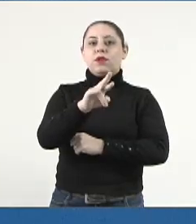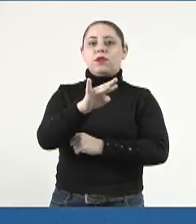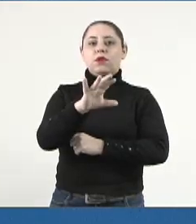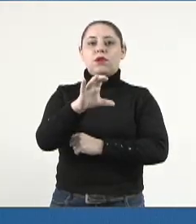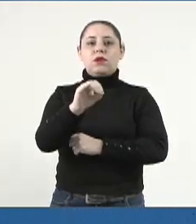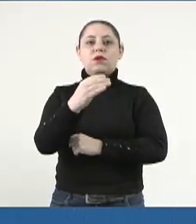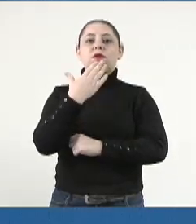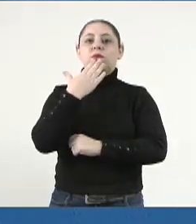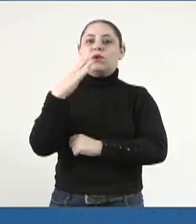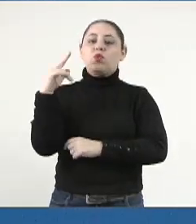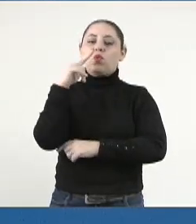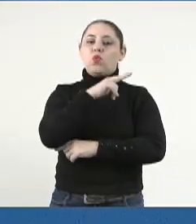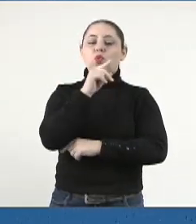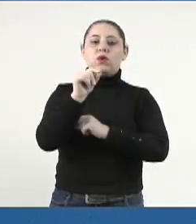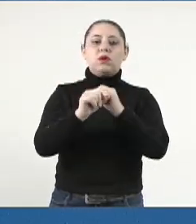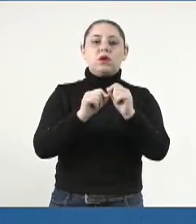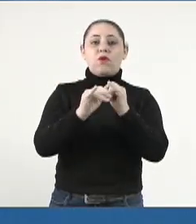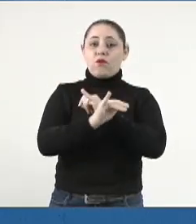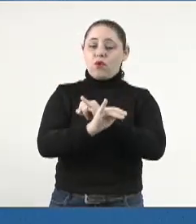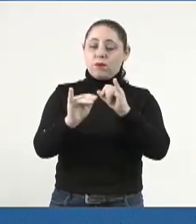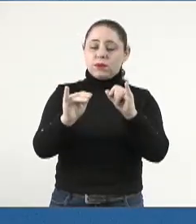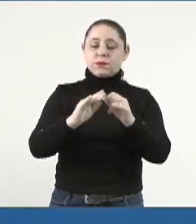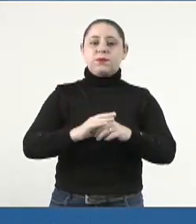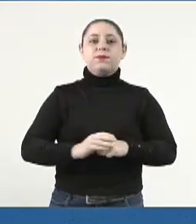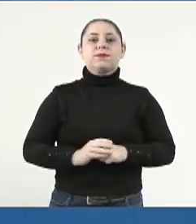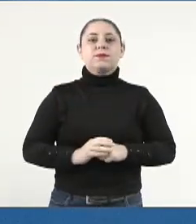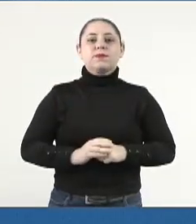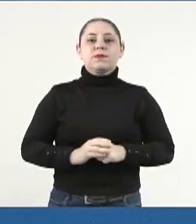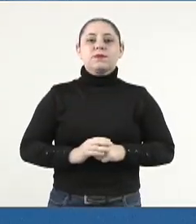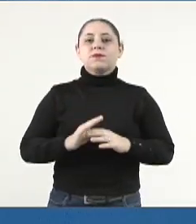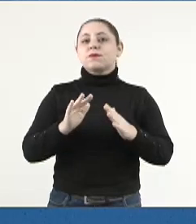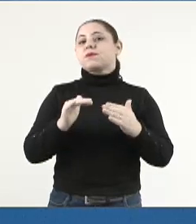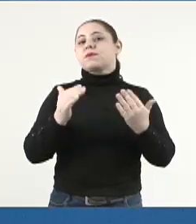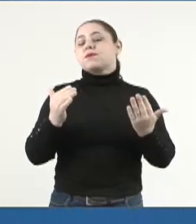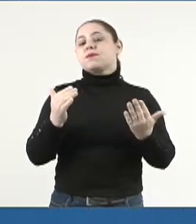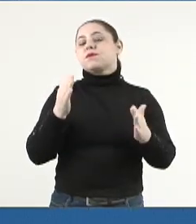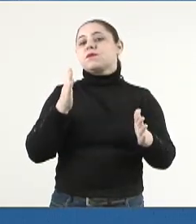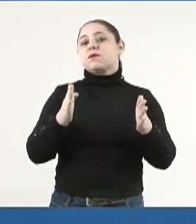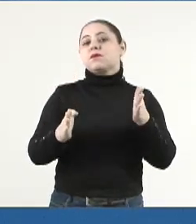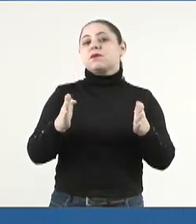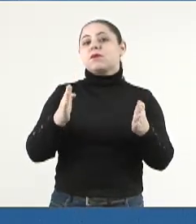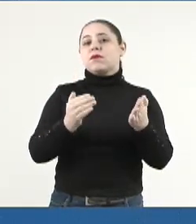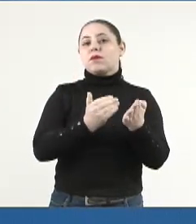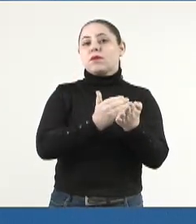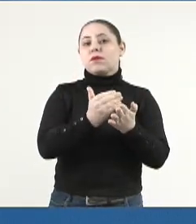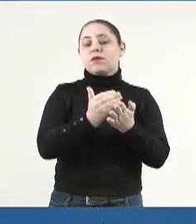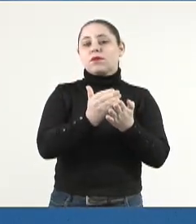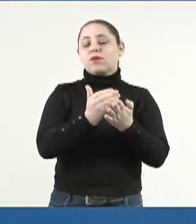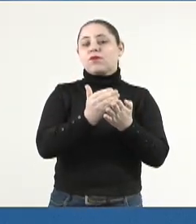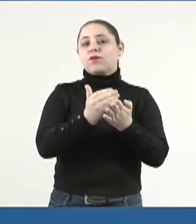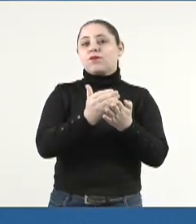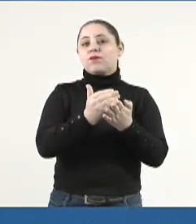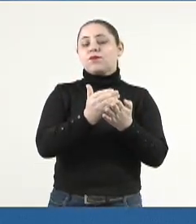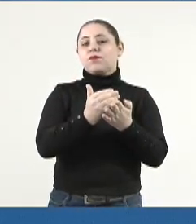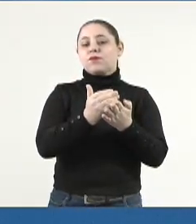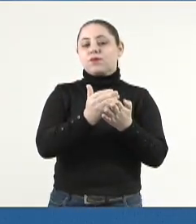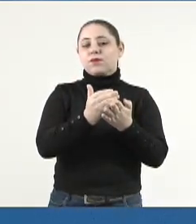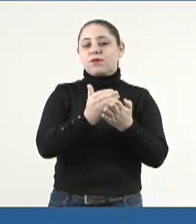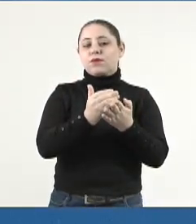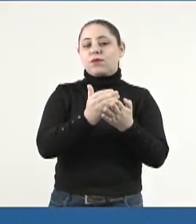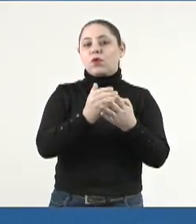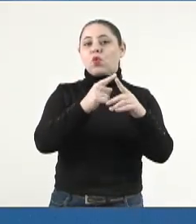solicitando com urgência as seguintes informações. Qual a previsão de início do processo seletivo